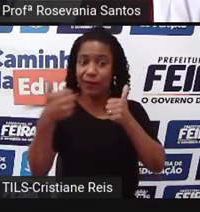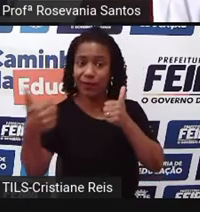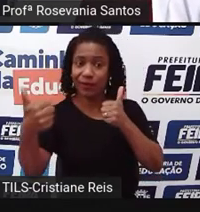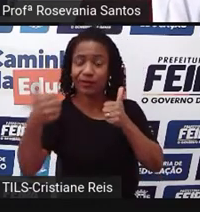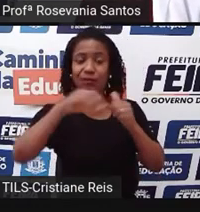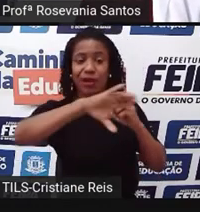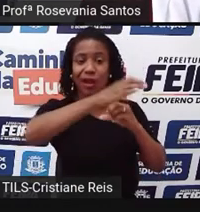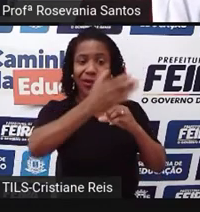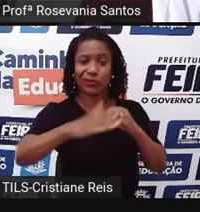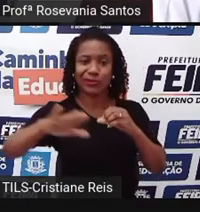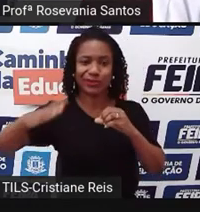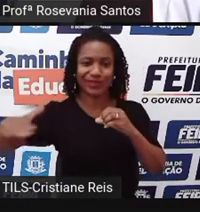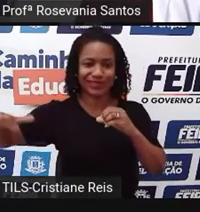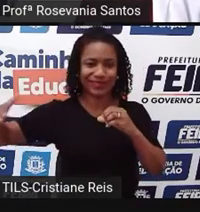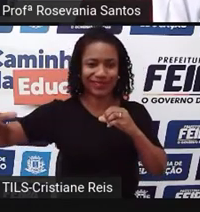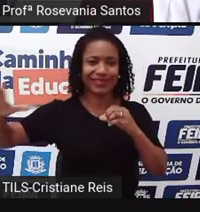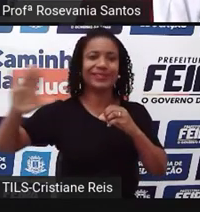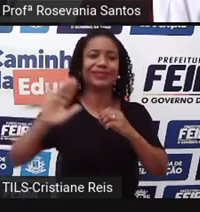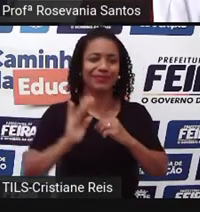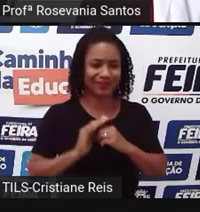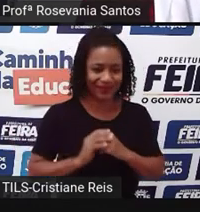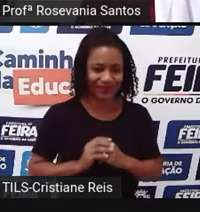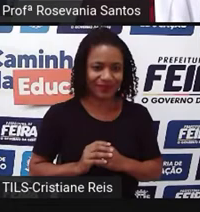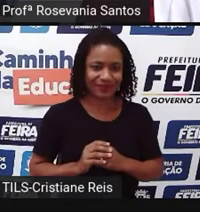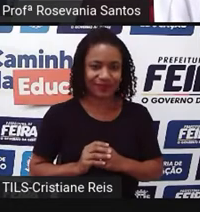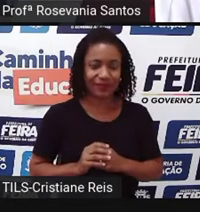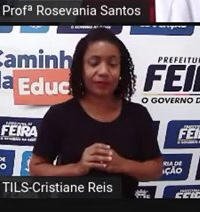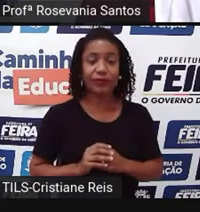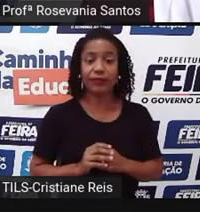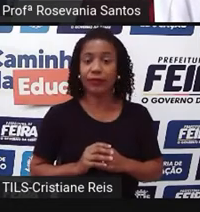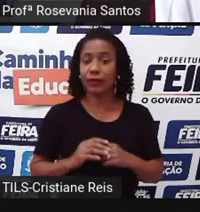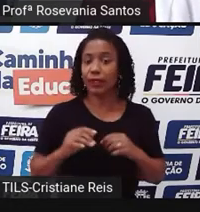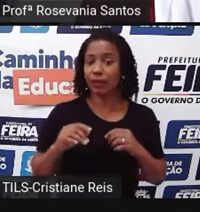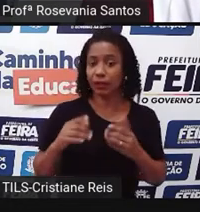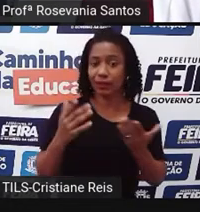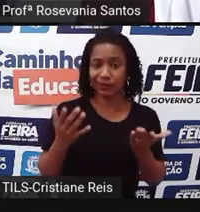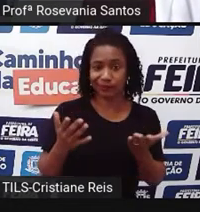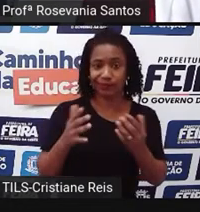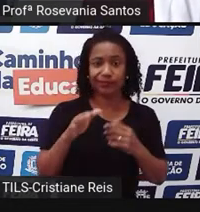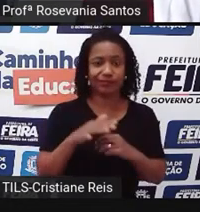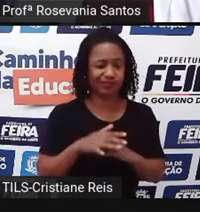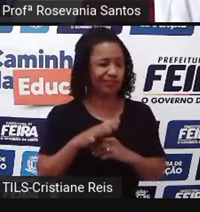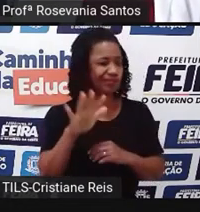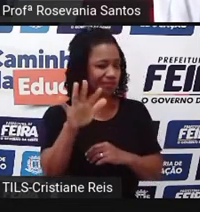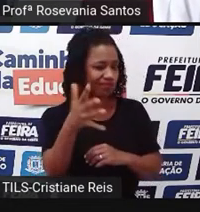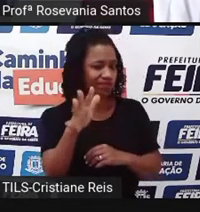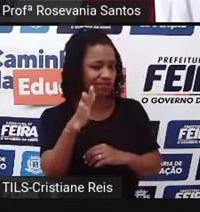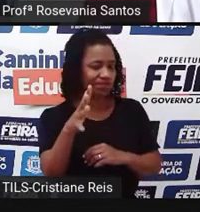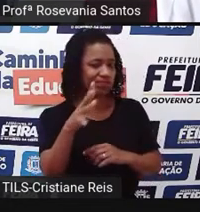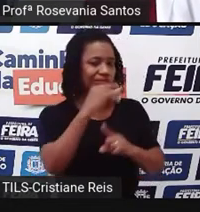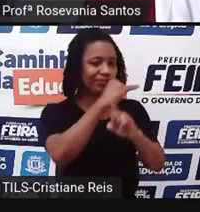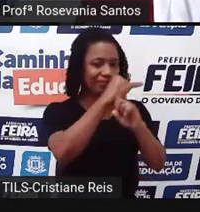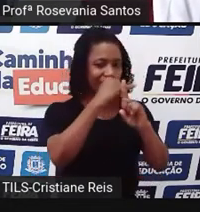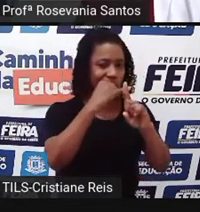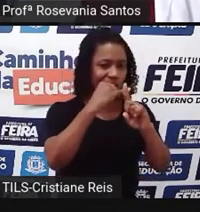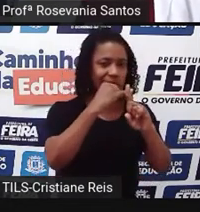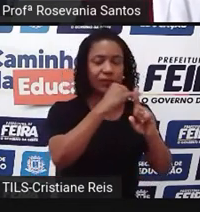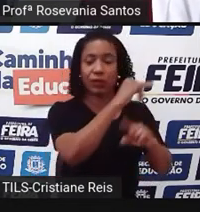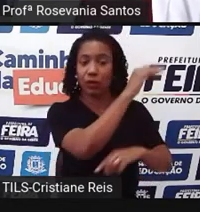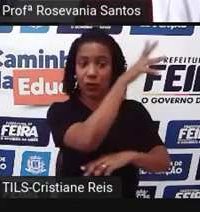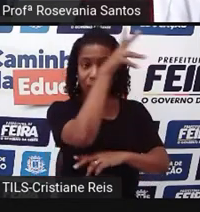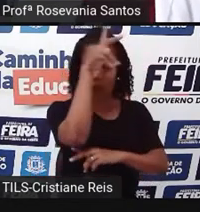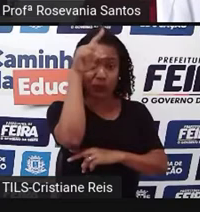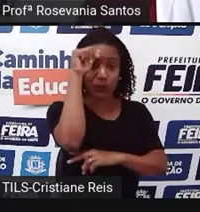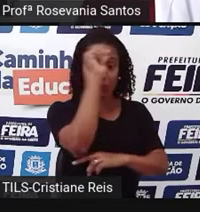mais uma vez, na umidade daqui dessa região. Então, mais da metade da floresta amazônica está